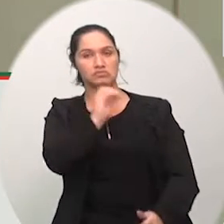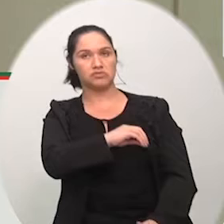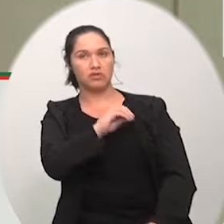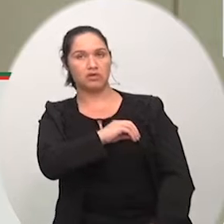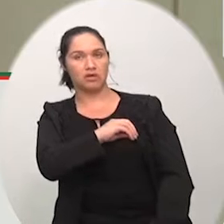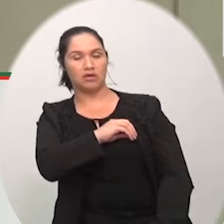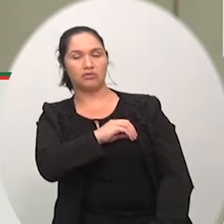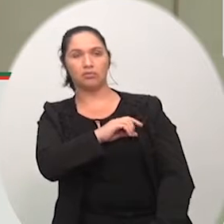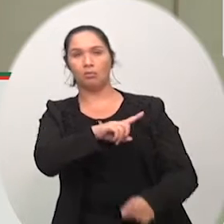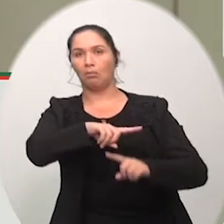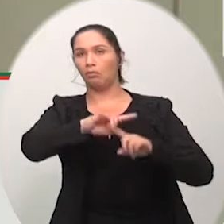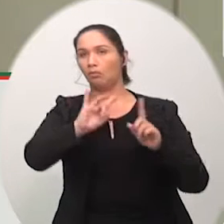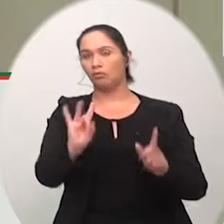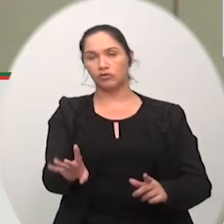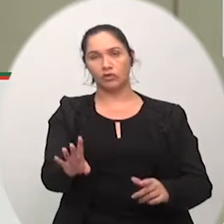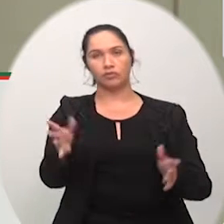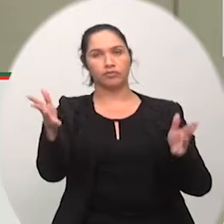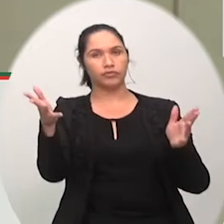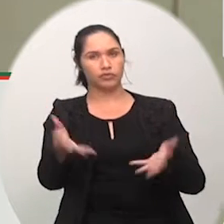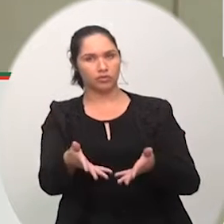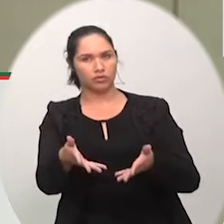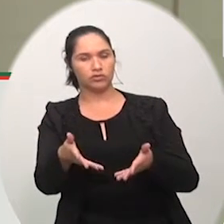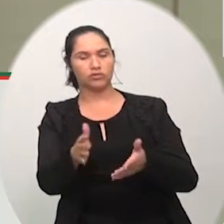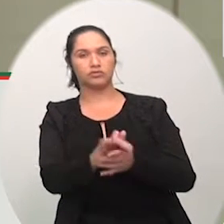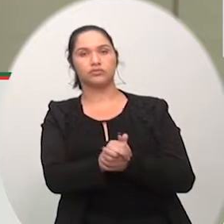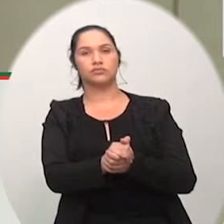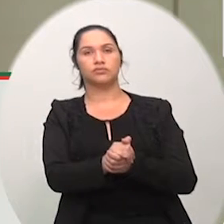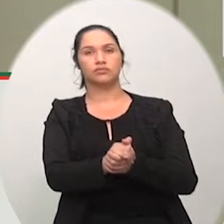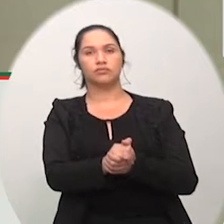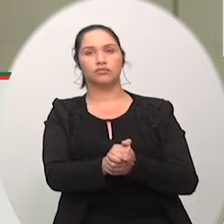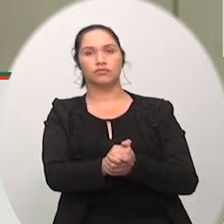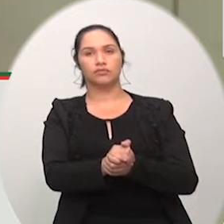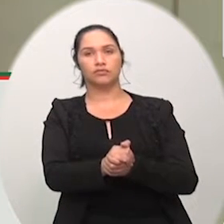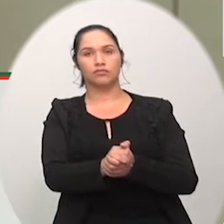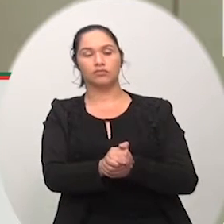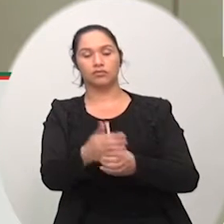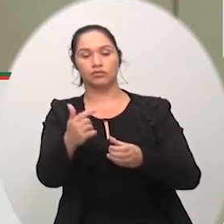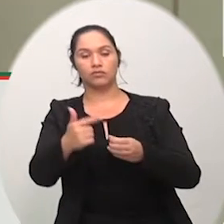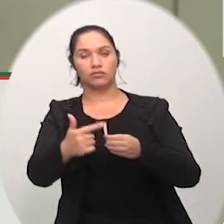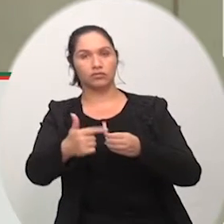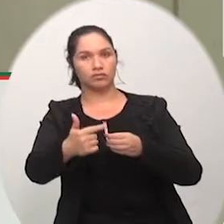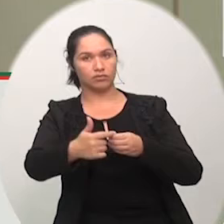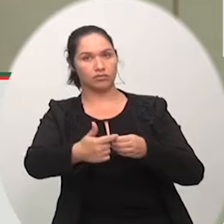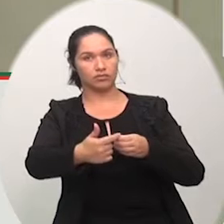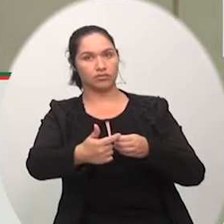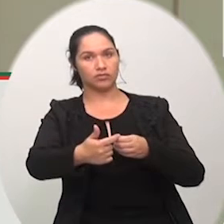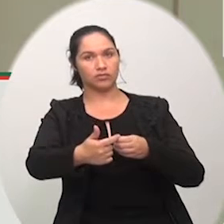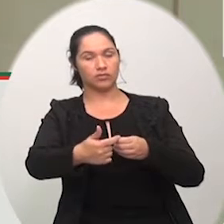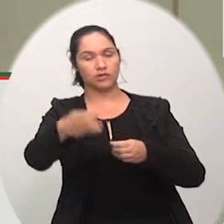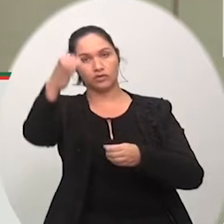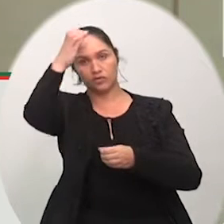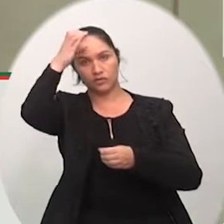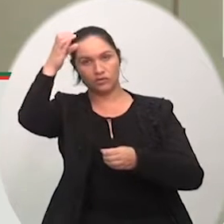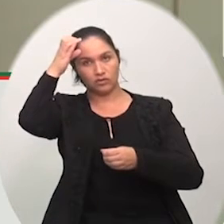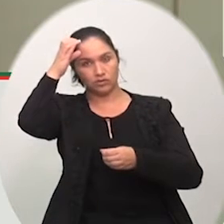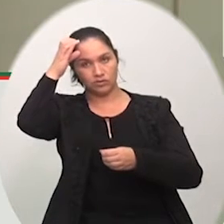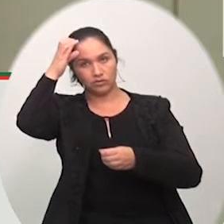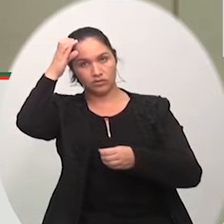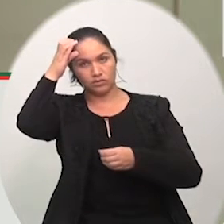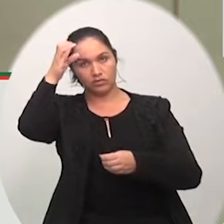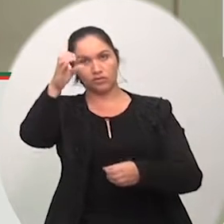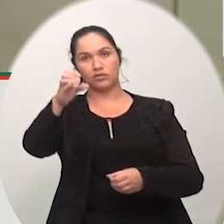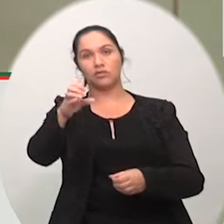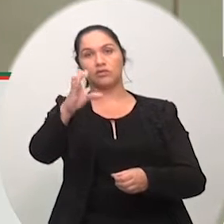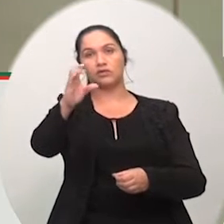pressão e hoje no momento em que a cidade em que a SIC em que a CDL em que a prefeitura em que a Criciúma ou